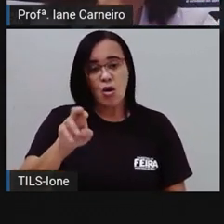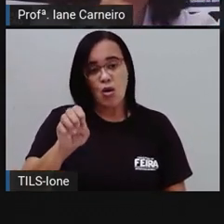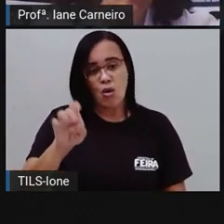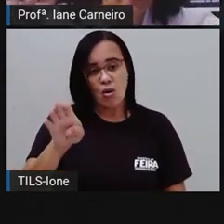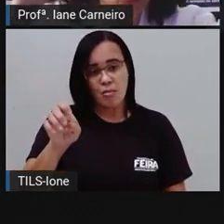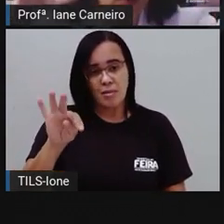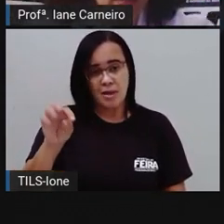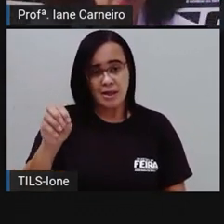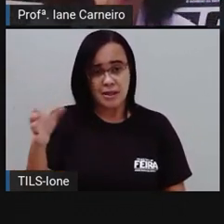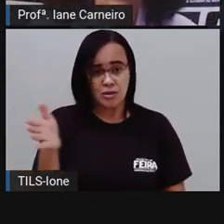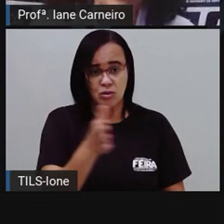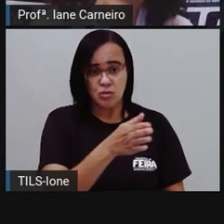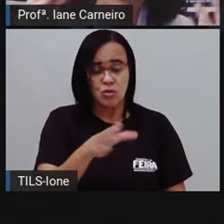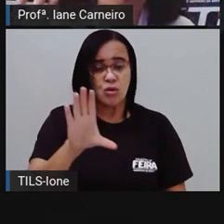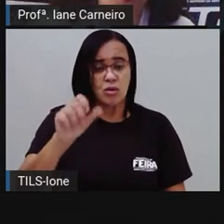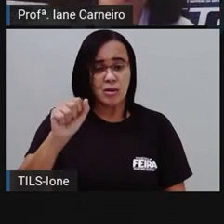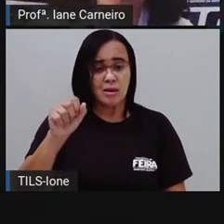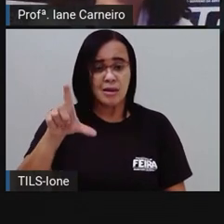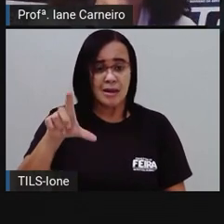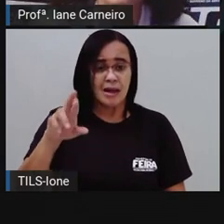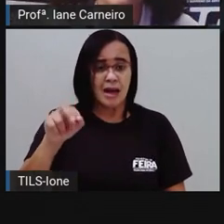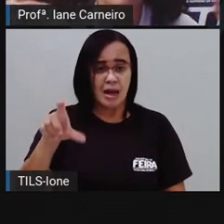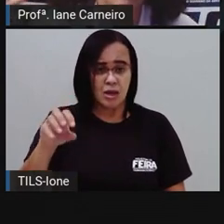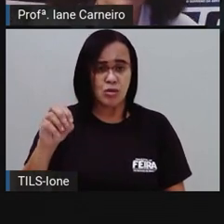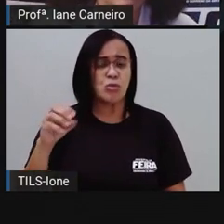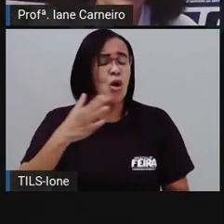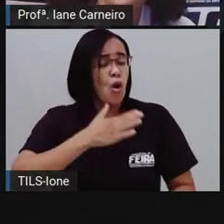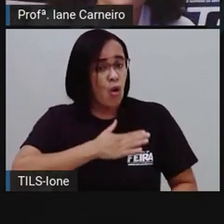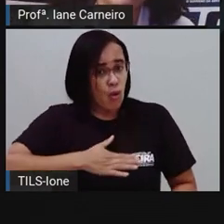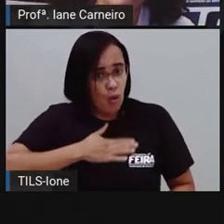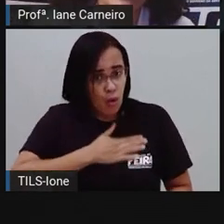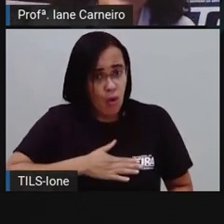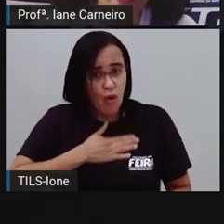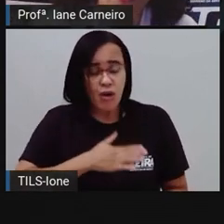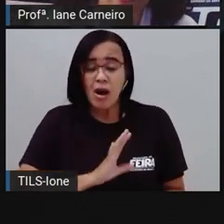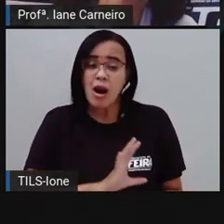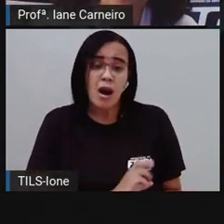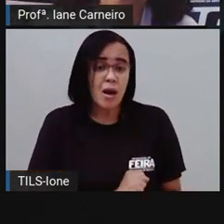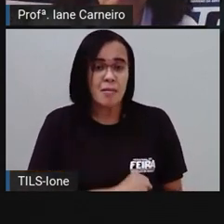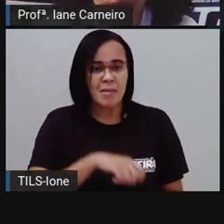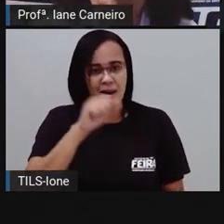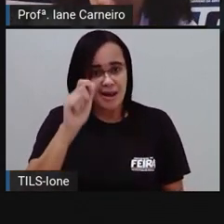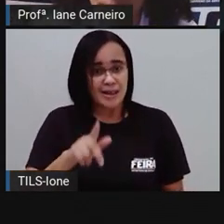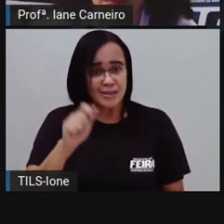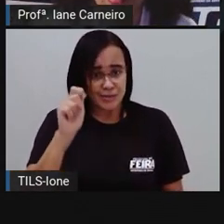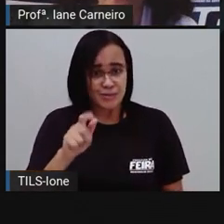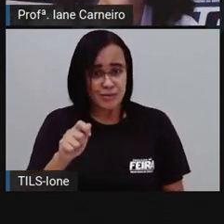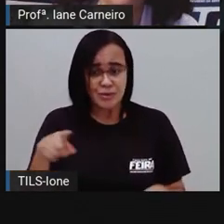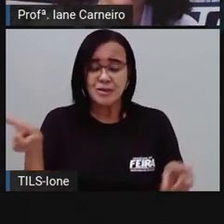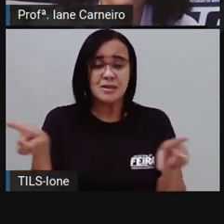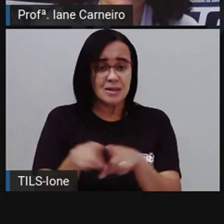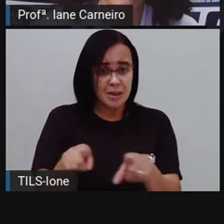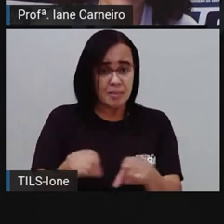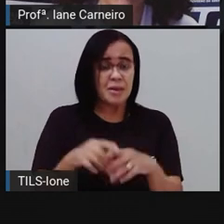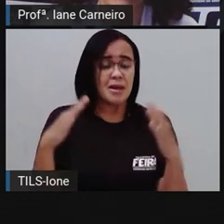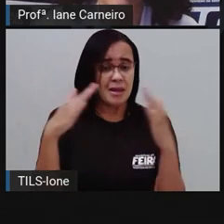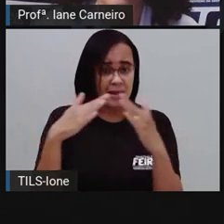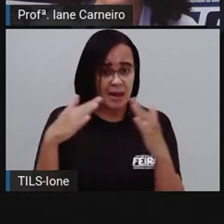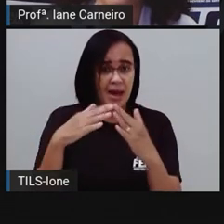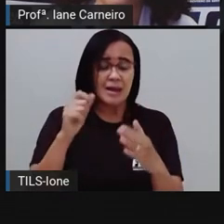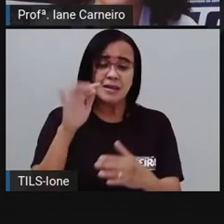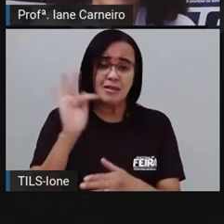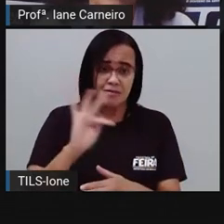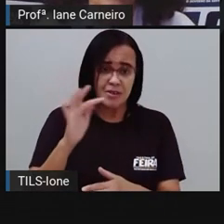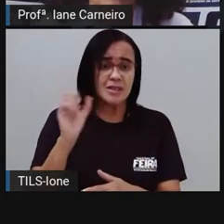telhado azul, ela é toda azul, né? Porque é uma cor que representa essa tranquilidade, tá bom? Vamos para outra cor